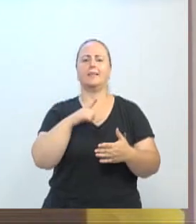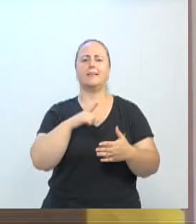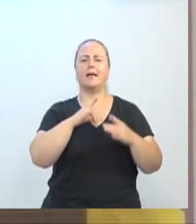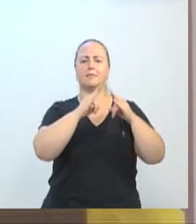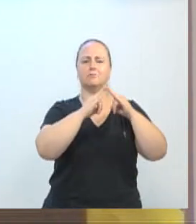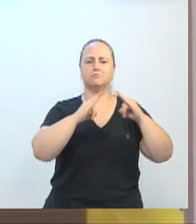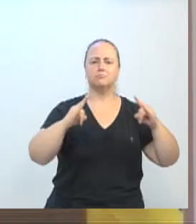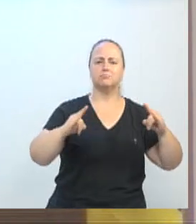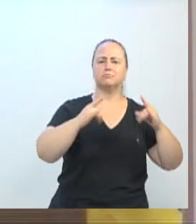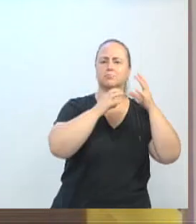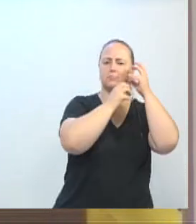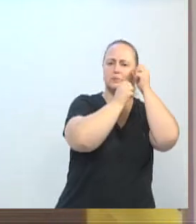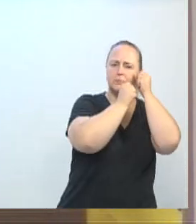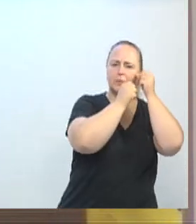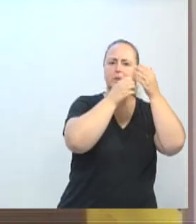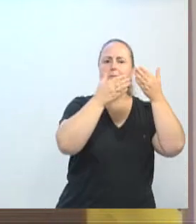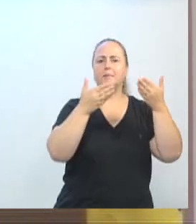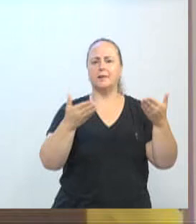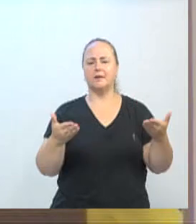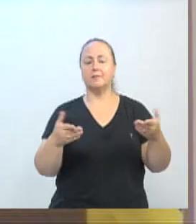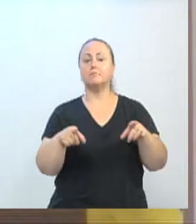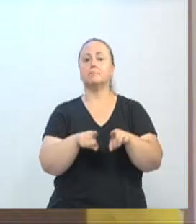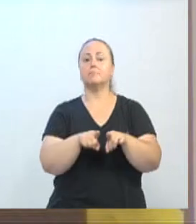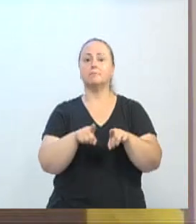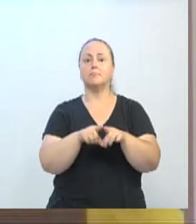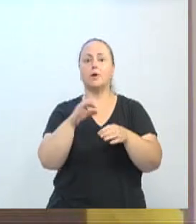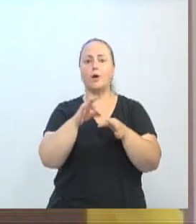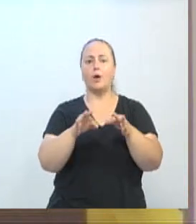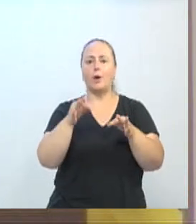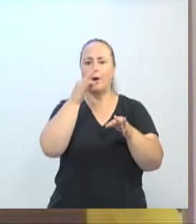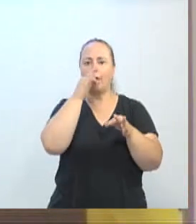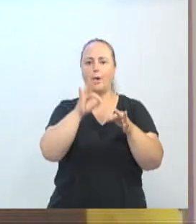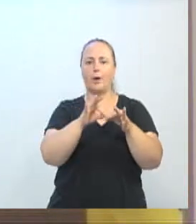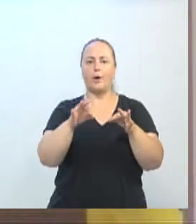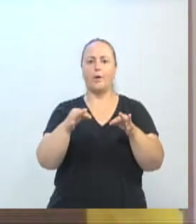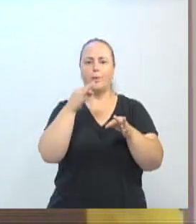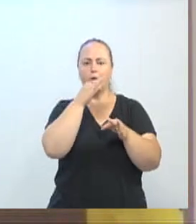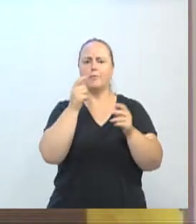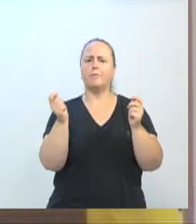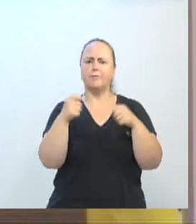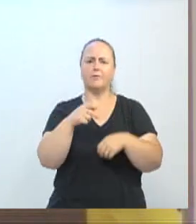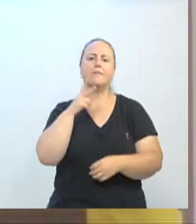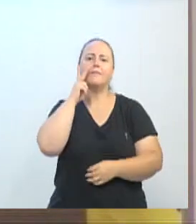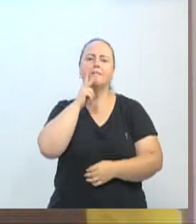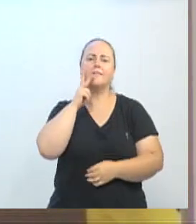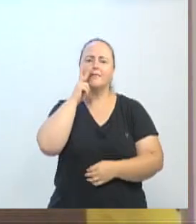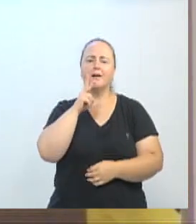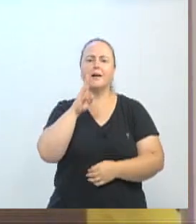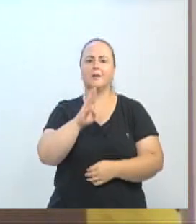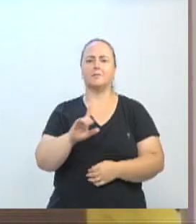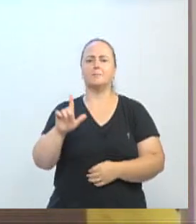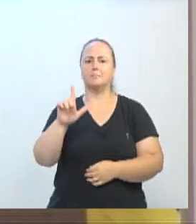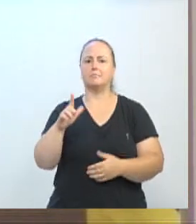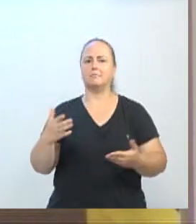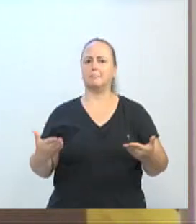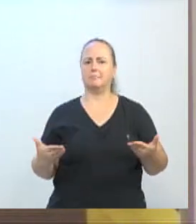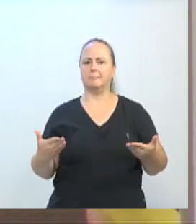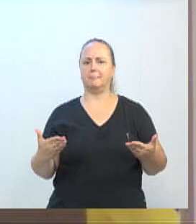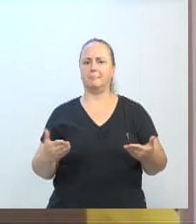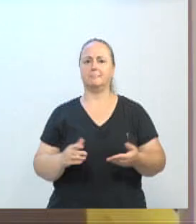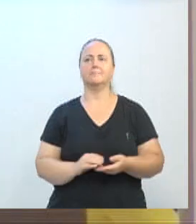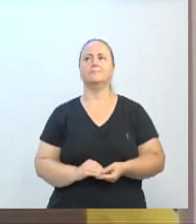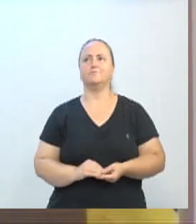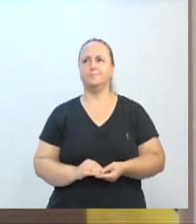possível colher uvas para fazer vinho em Blumenau. Fora de uma zona climática adequada